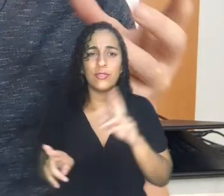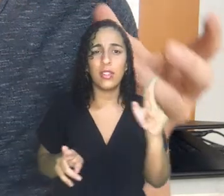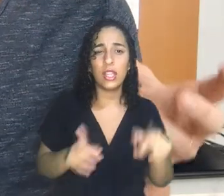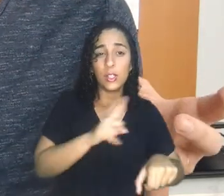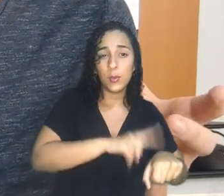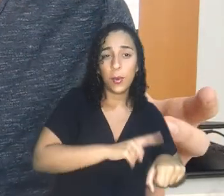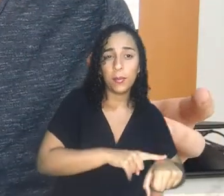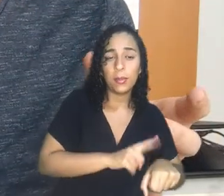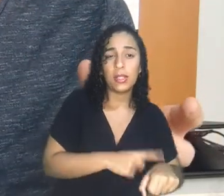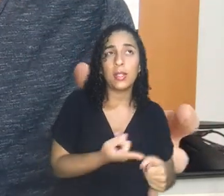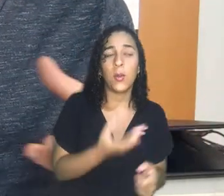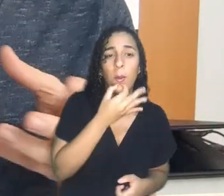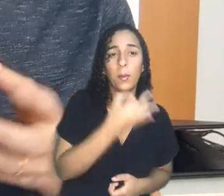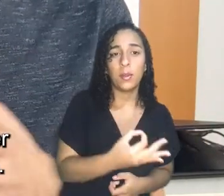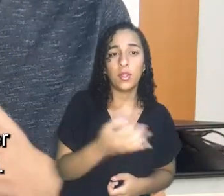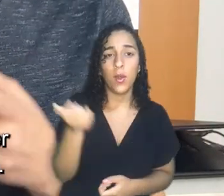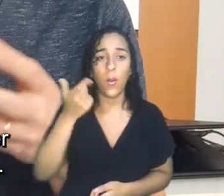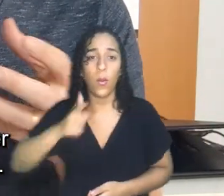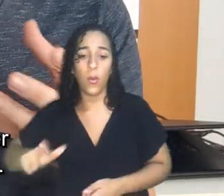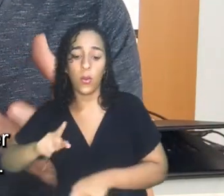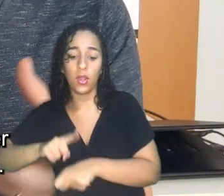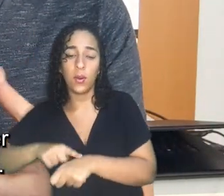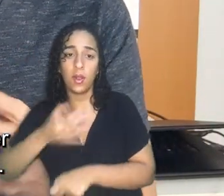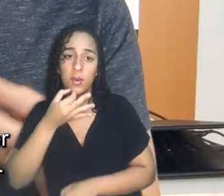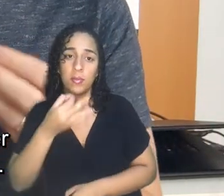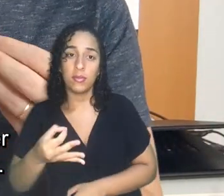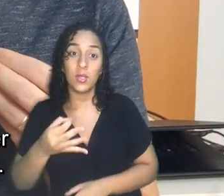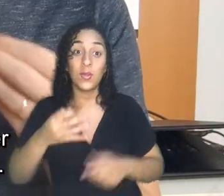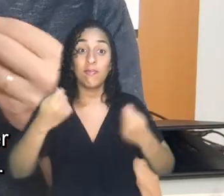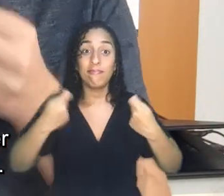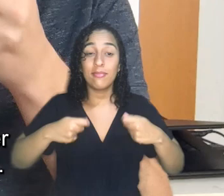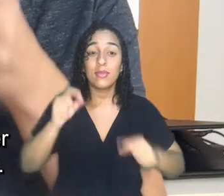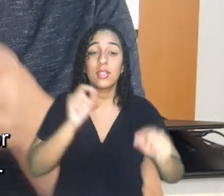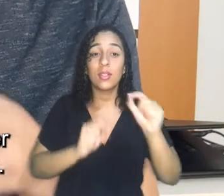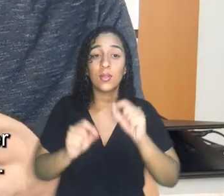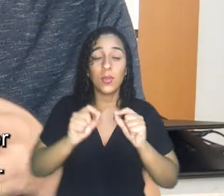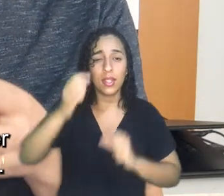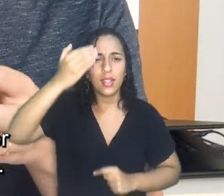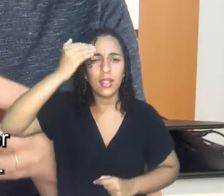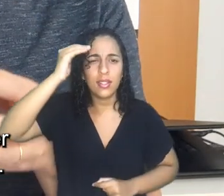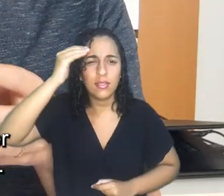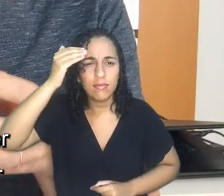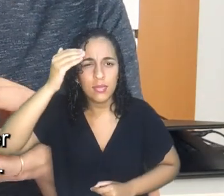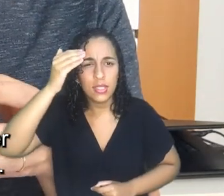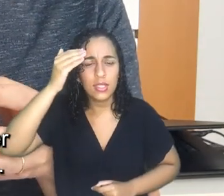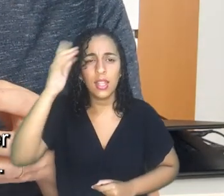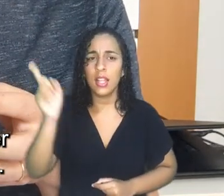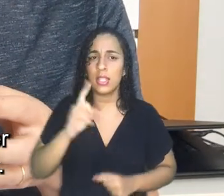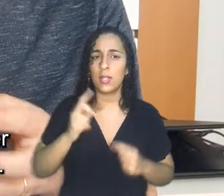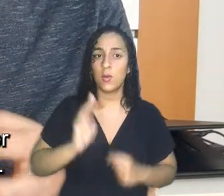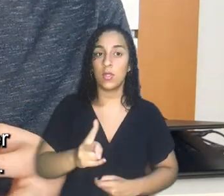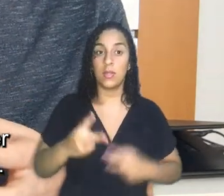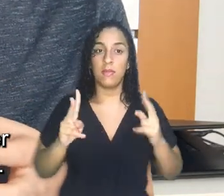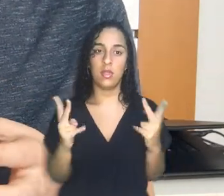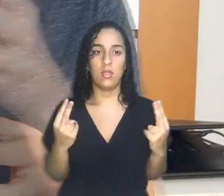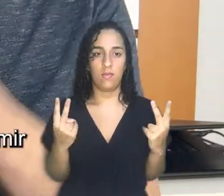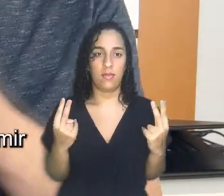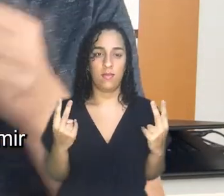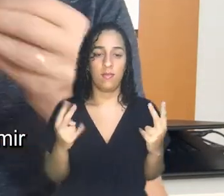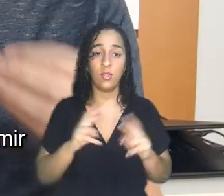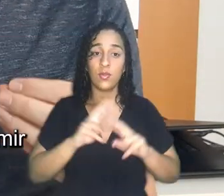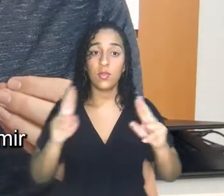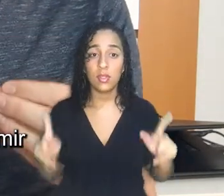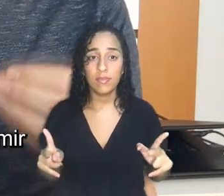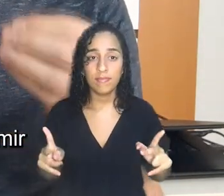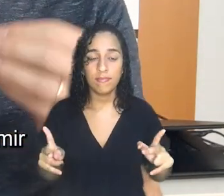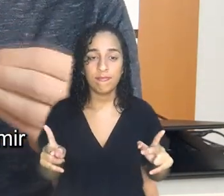uma posição Y em outro momento, e a gente tem que dar conta de entender que as posições não são sempre iguais. Da